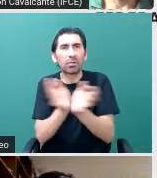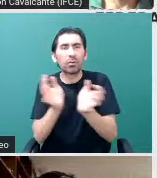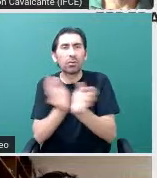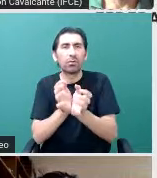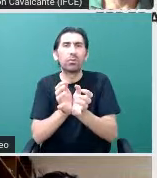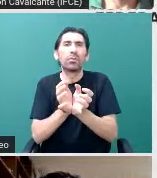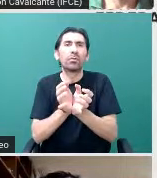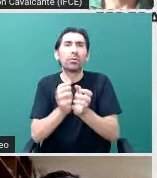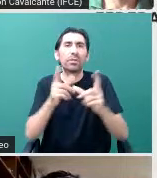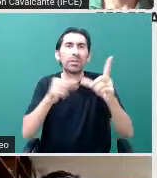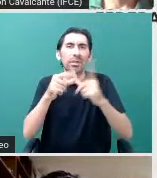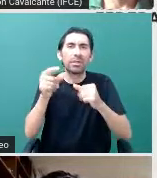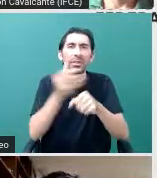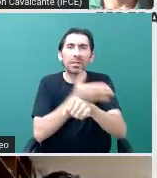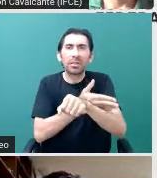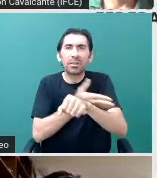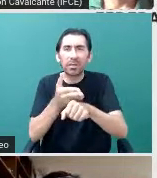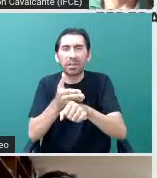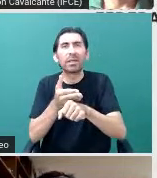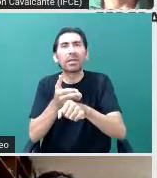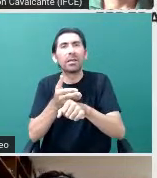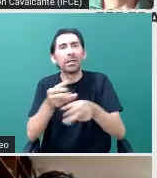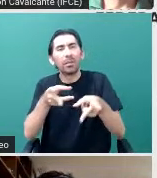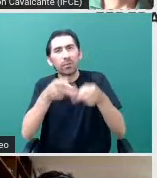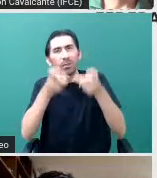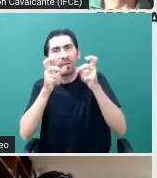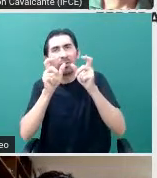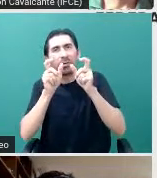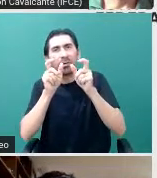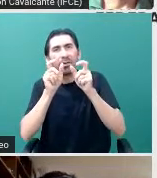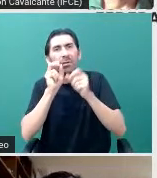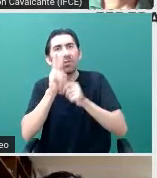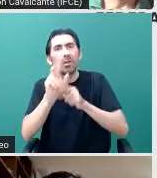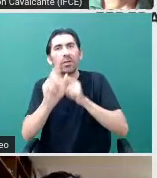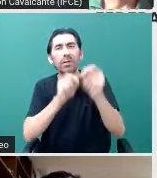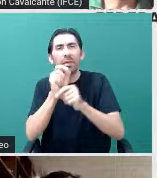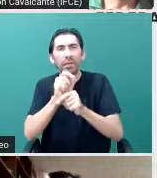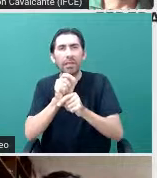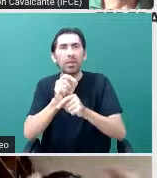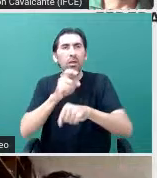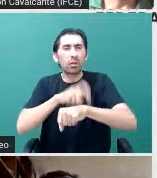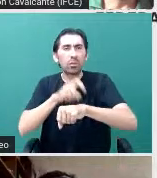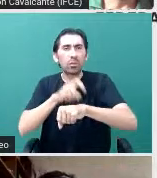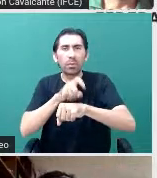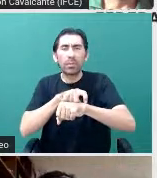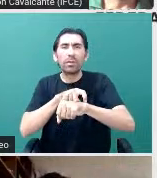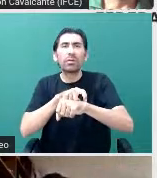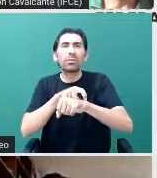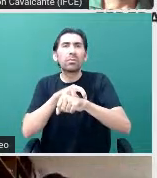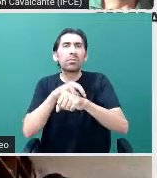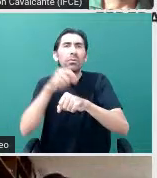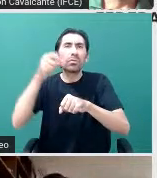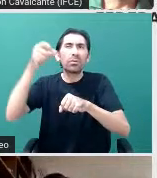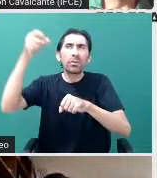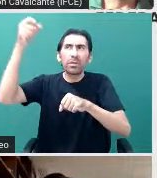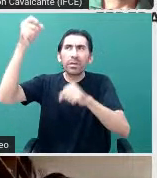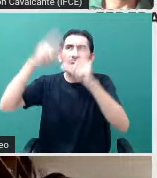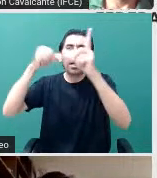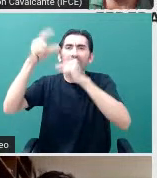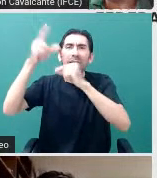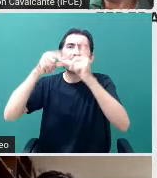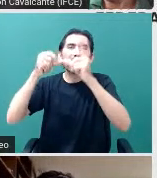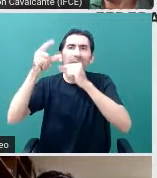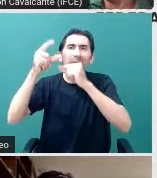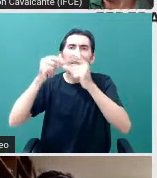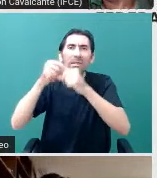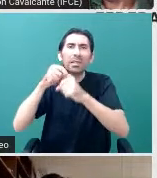vez, que elas cristalizam quando esfriam, ou as partículas vão ficando cada